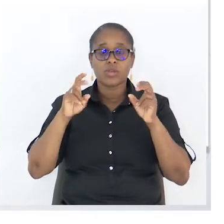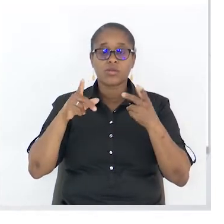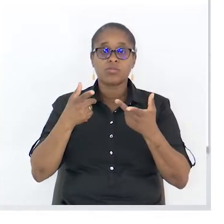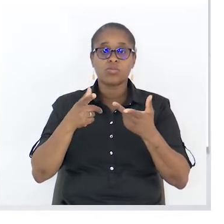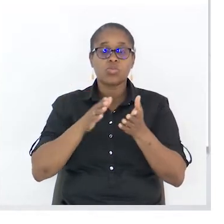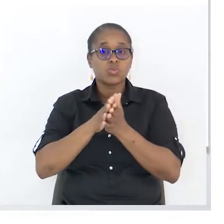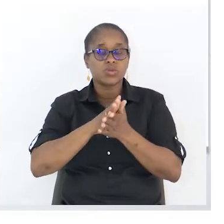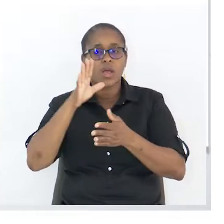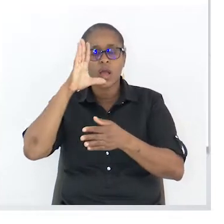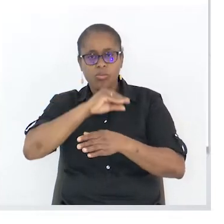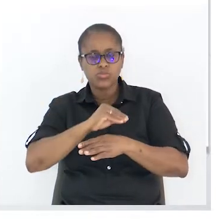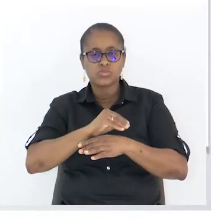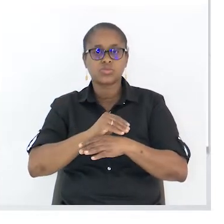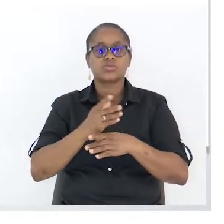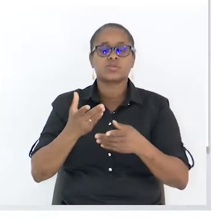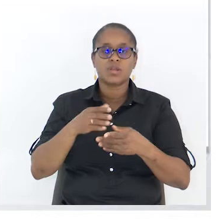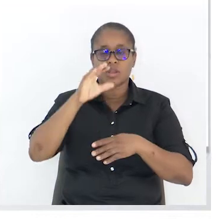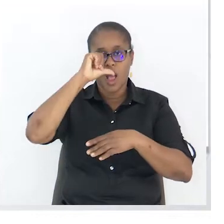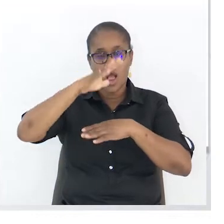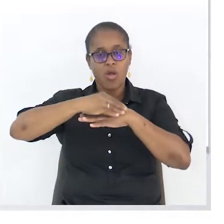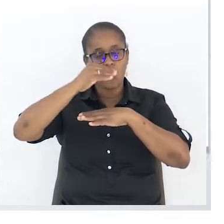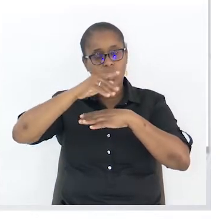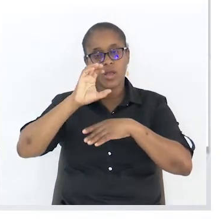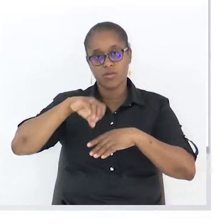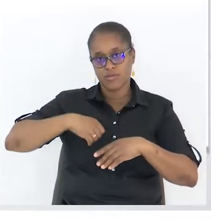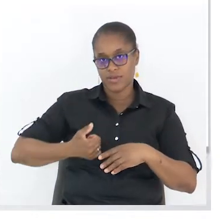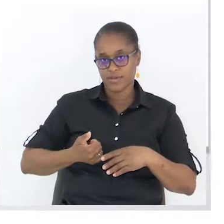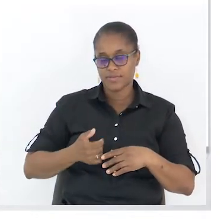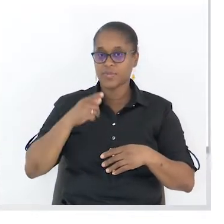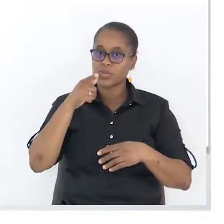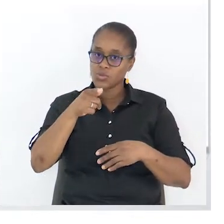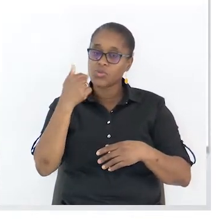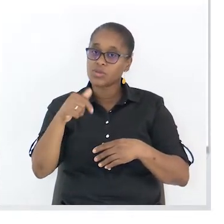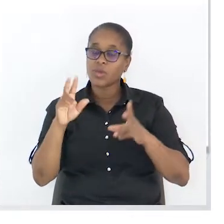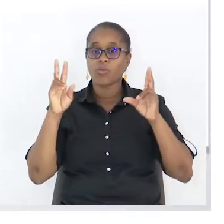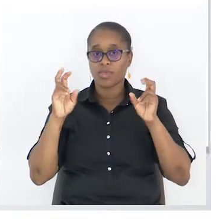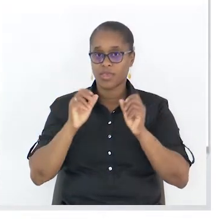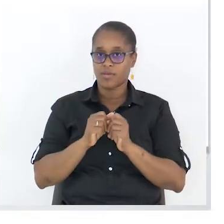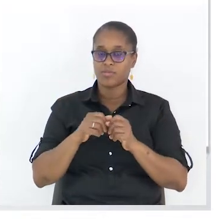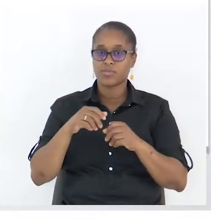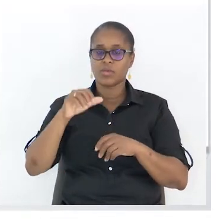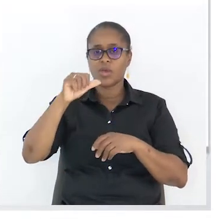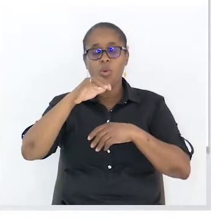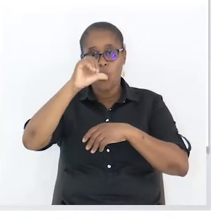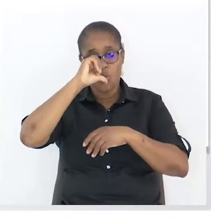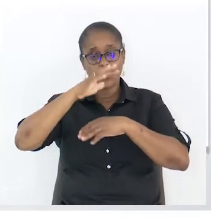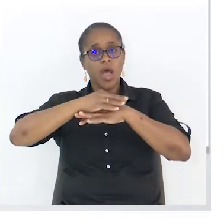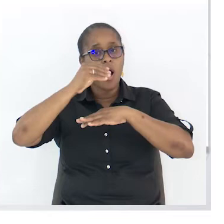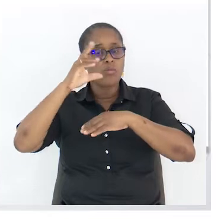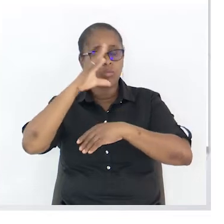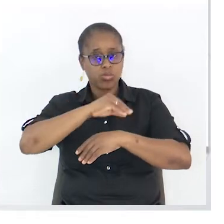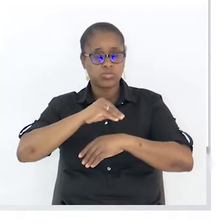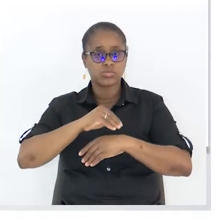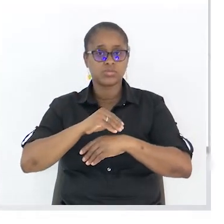do álcool em Cabo Verde. Então, tu tens o tema, uso abusivo do